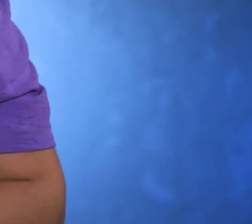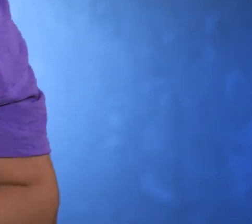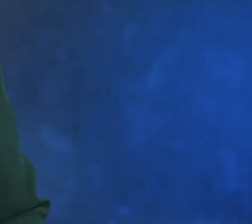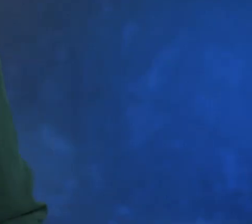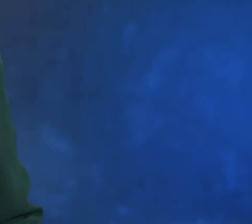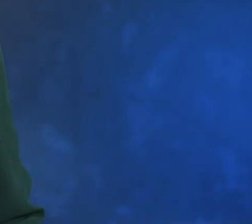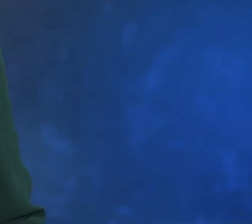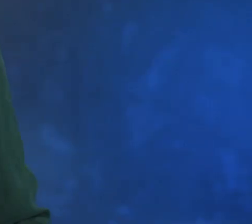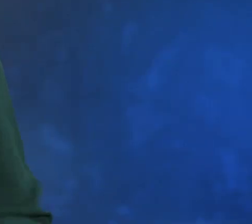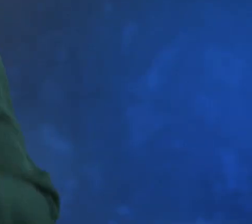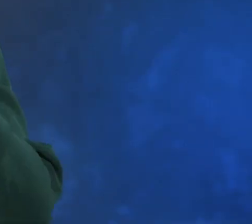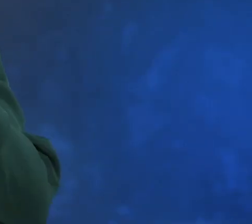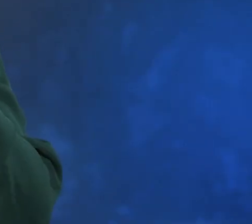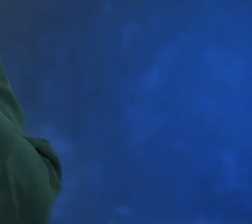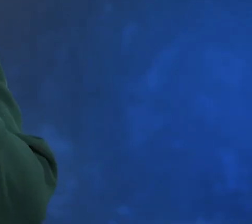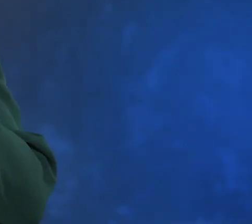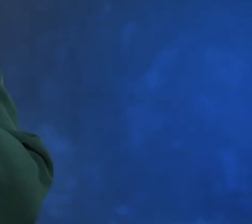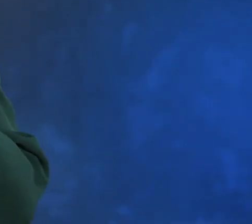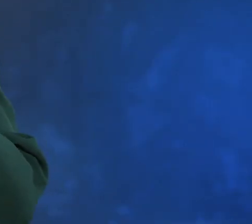Lei